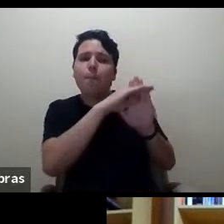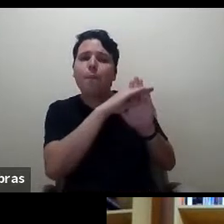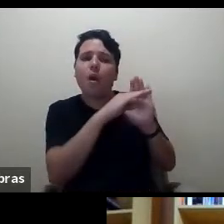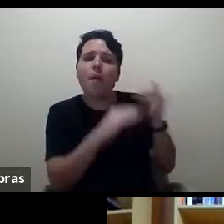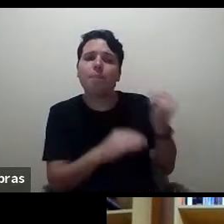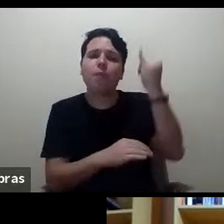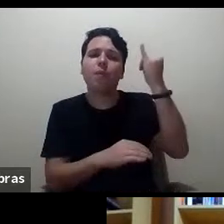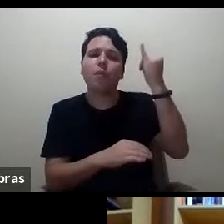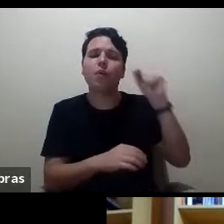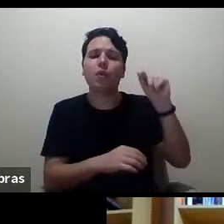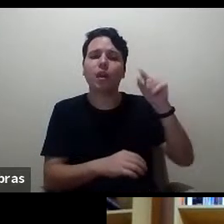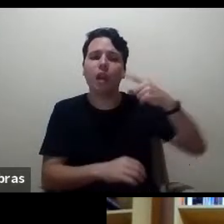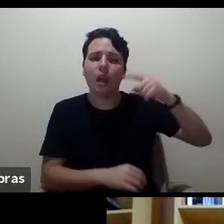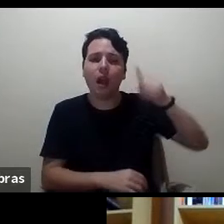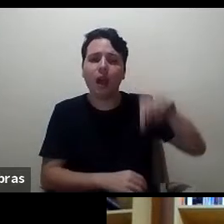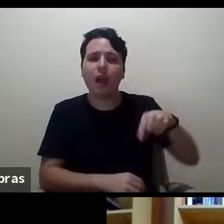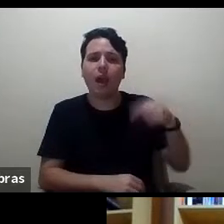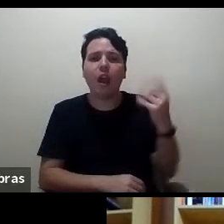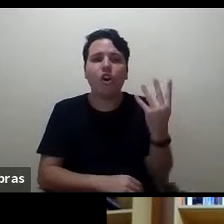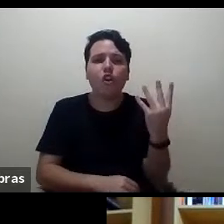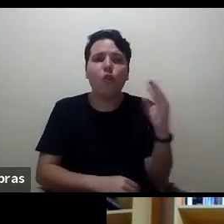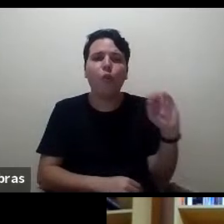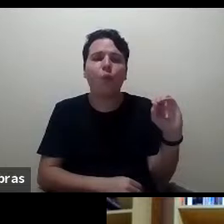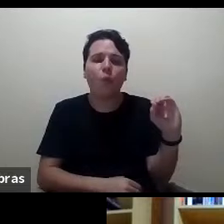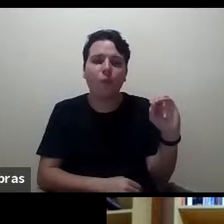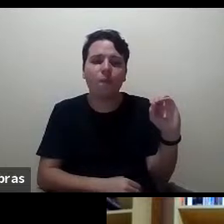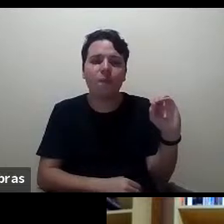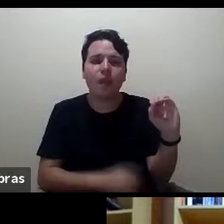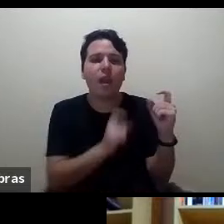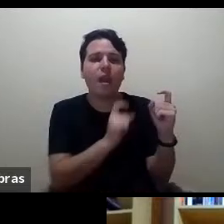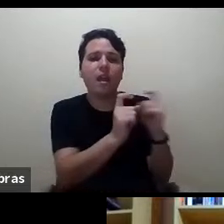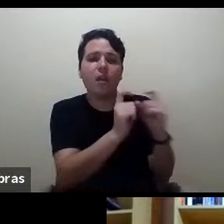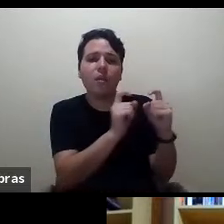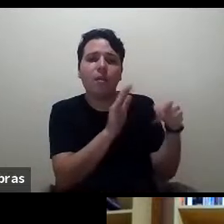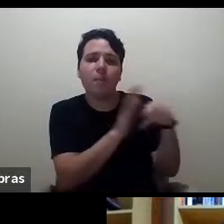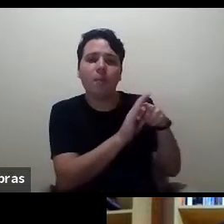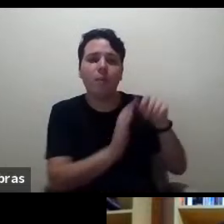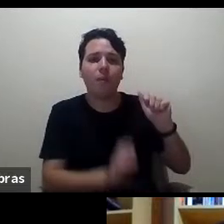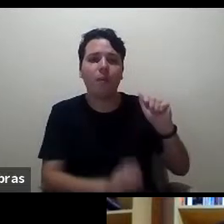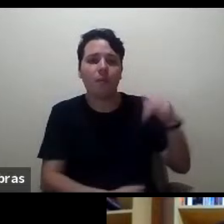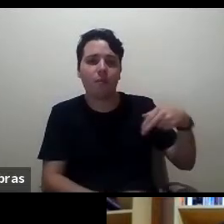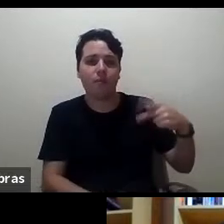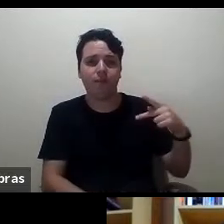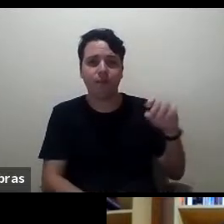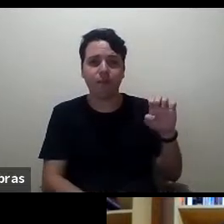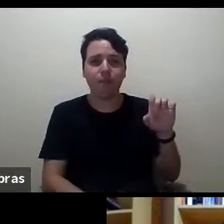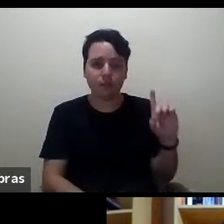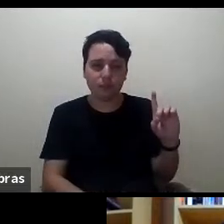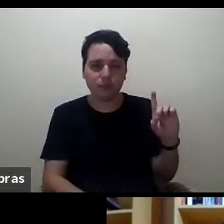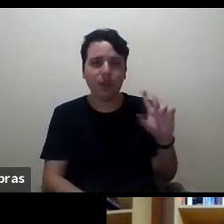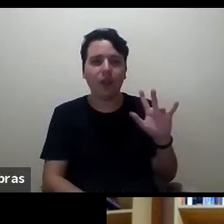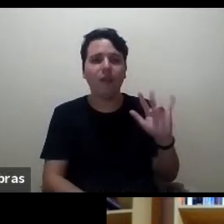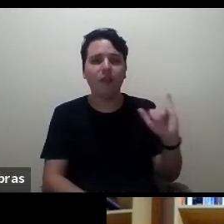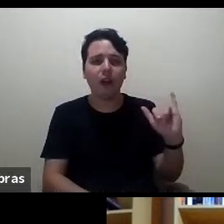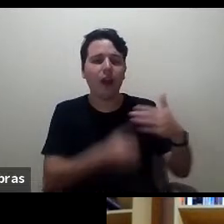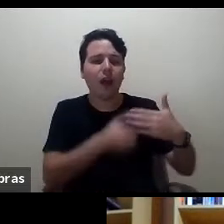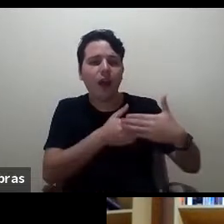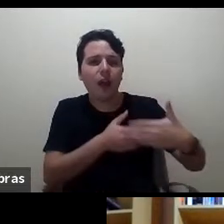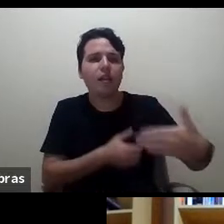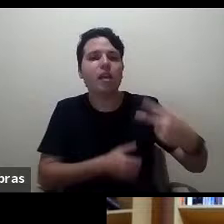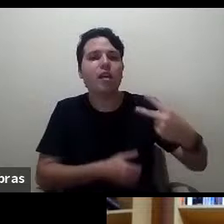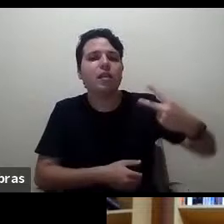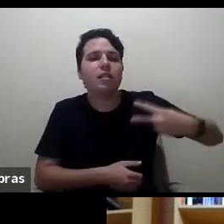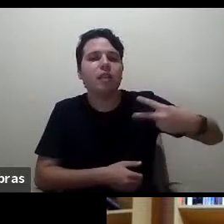quadragésima reunião nacional da Amped que nós teremos logo ali no segundo